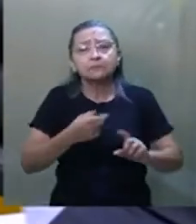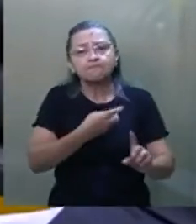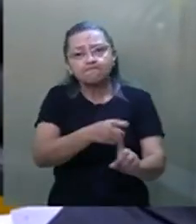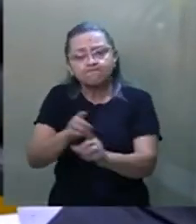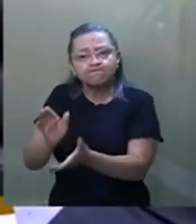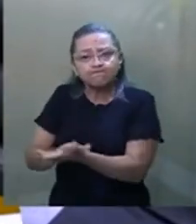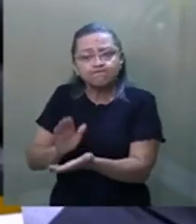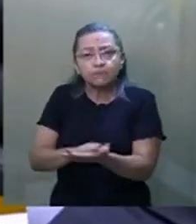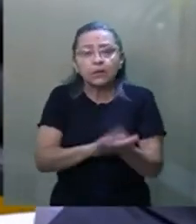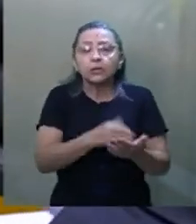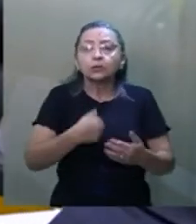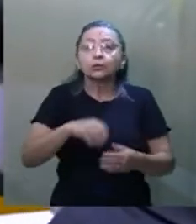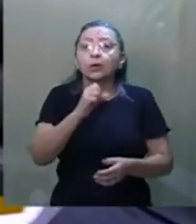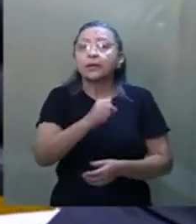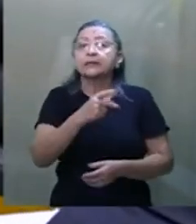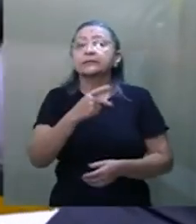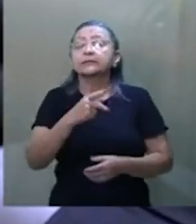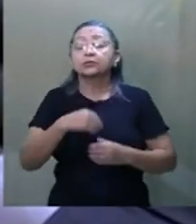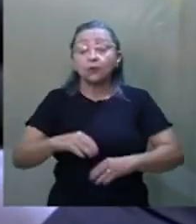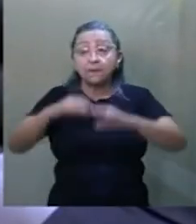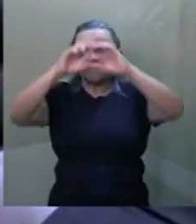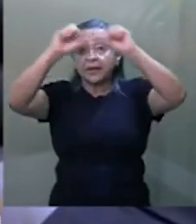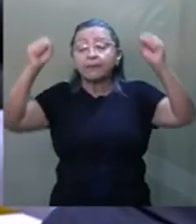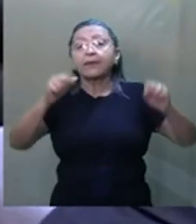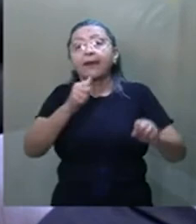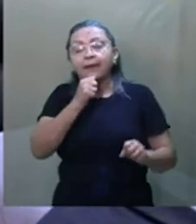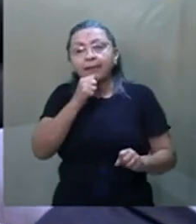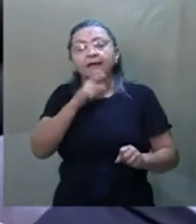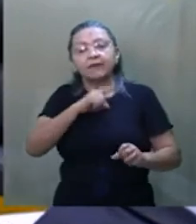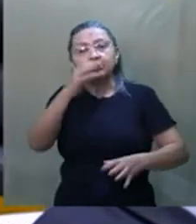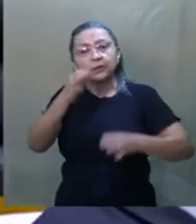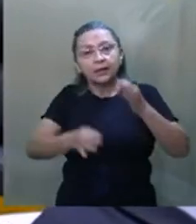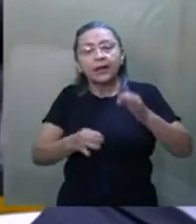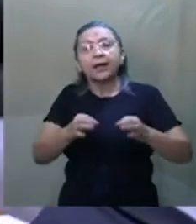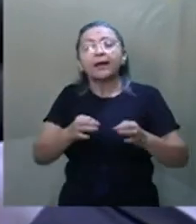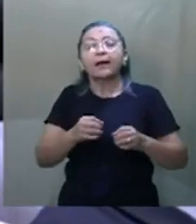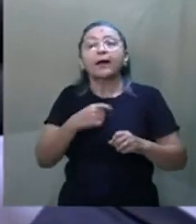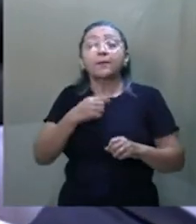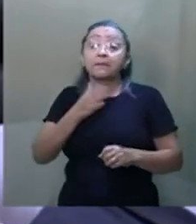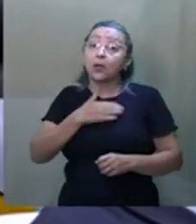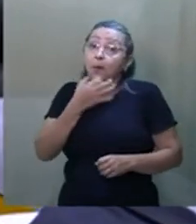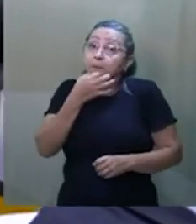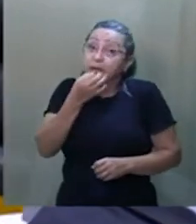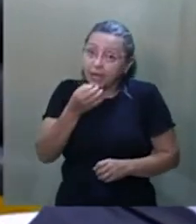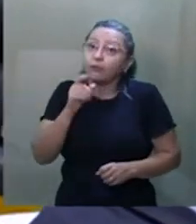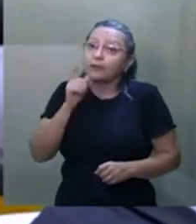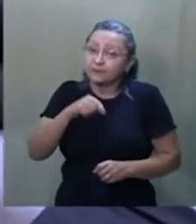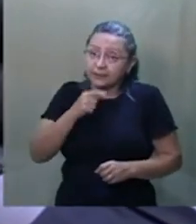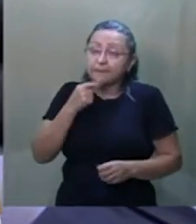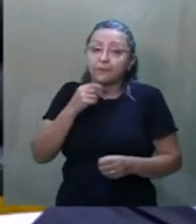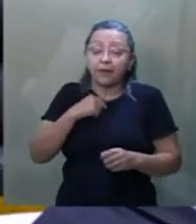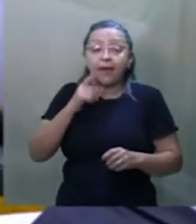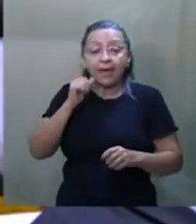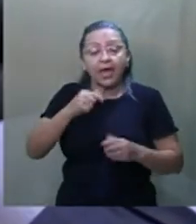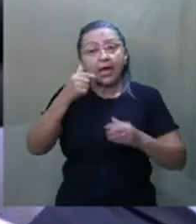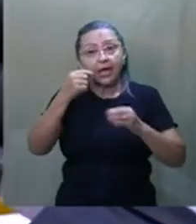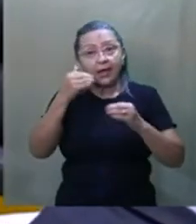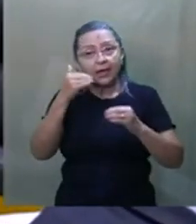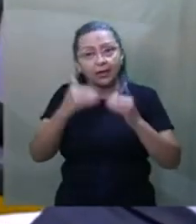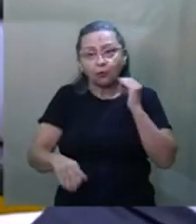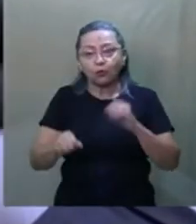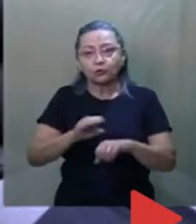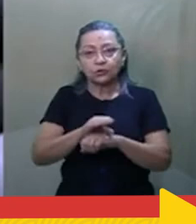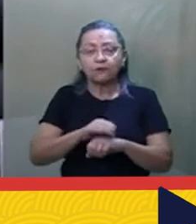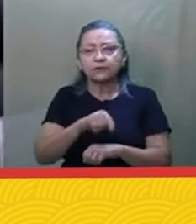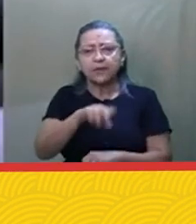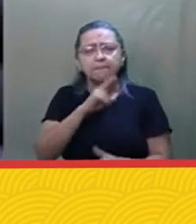uma imposição do Supremo Tribunal Federal, que ainda pende de julgamento à constitucionalidade, que, ao meu ver, a ação deve ser provida, é inconstitucional